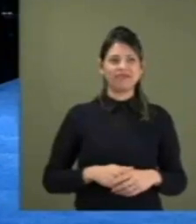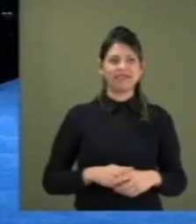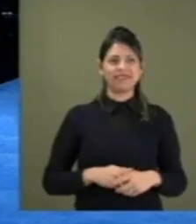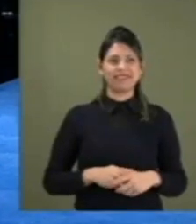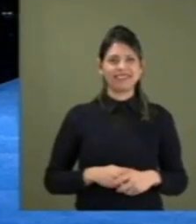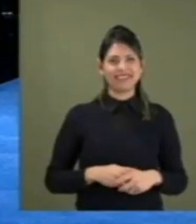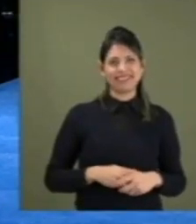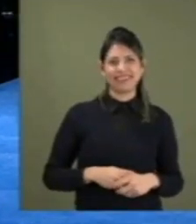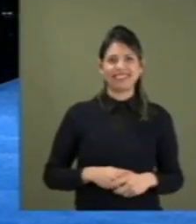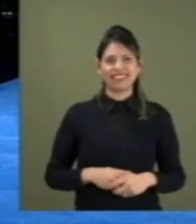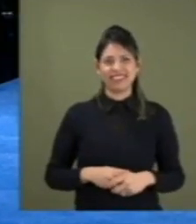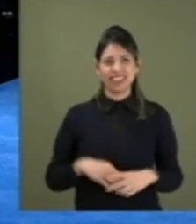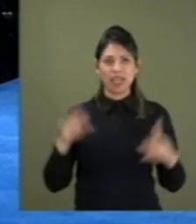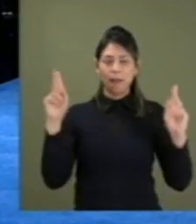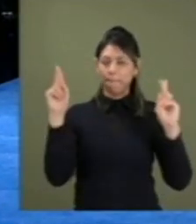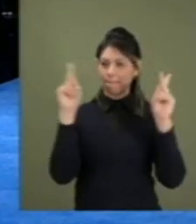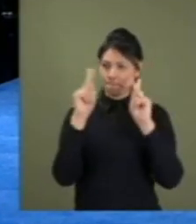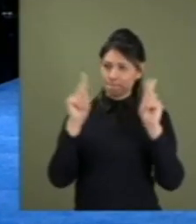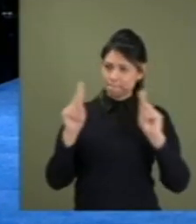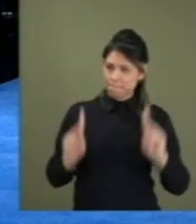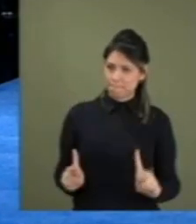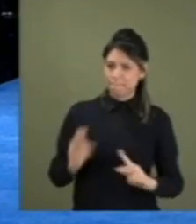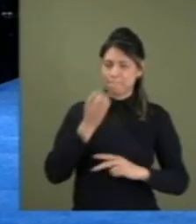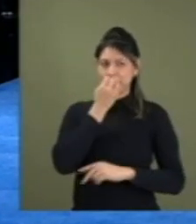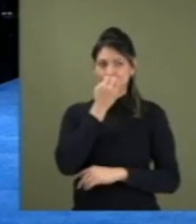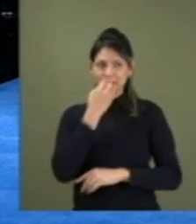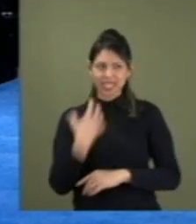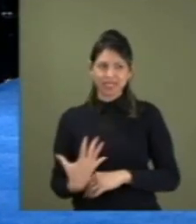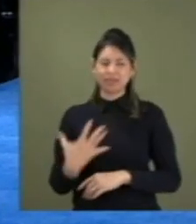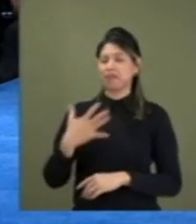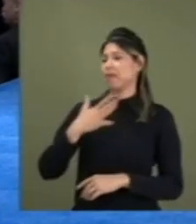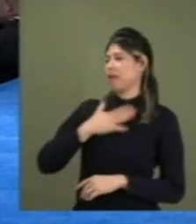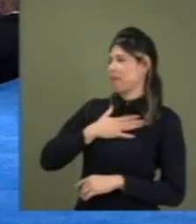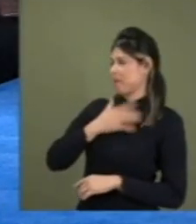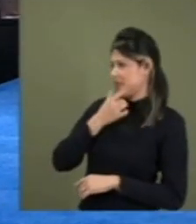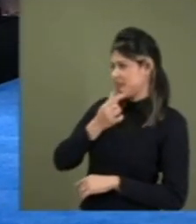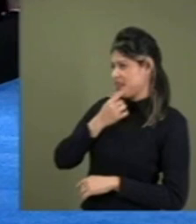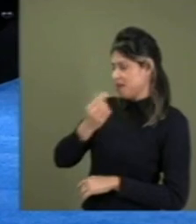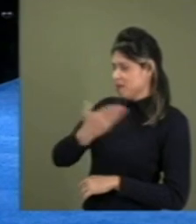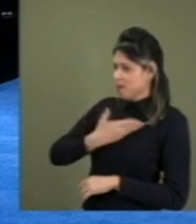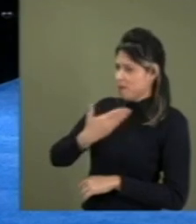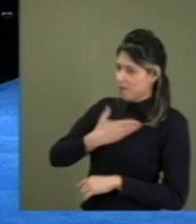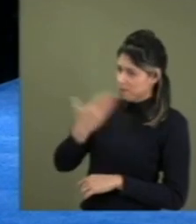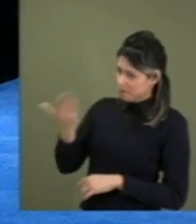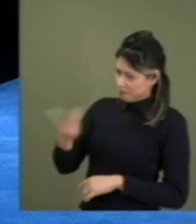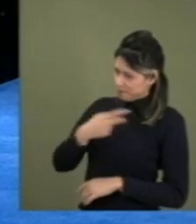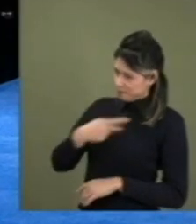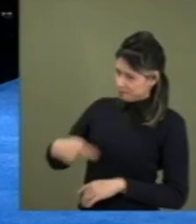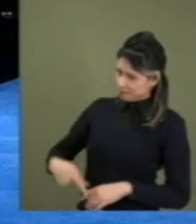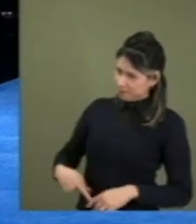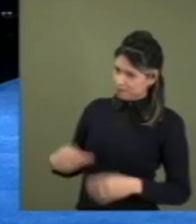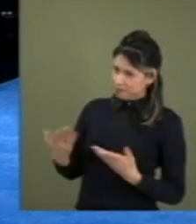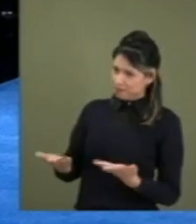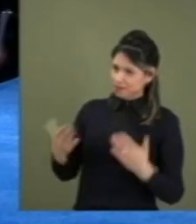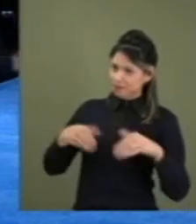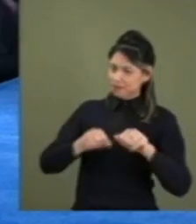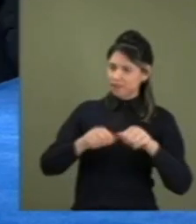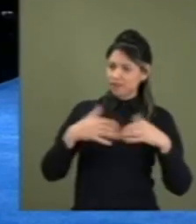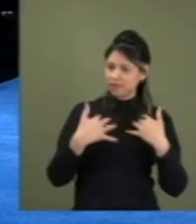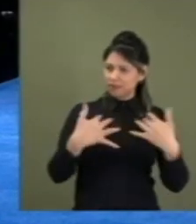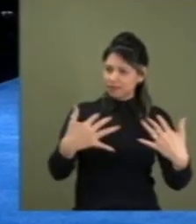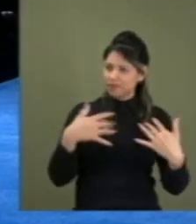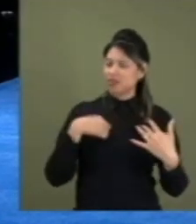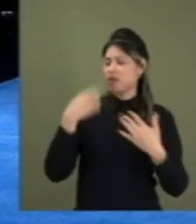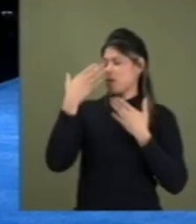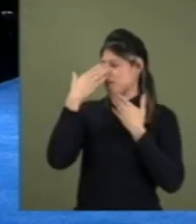Meu querido irmão, presidente dessa sessão, senador Messias de Jesus, muito obrigado por o senhor